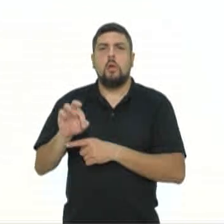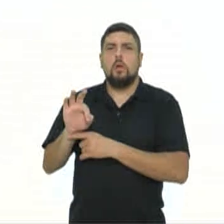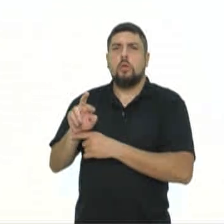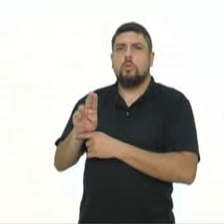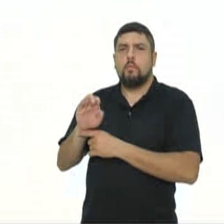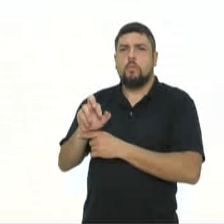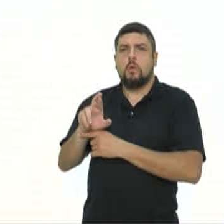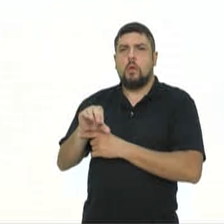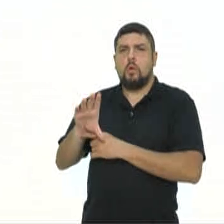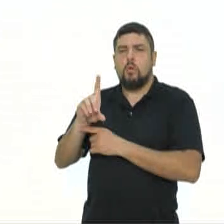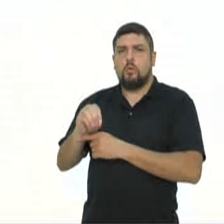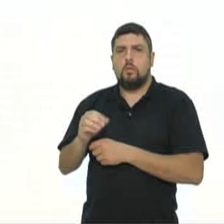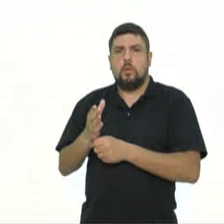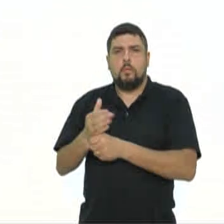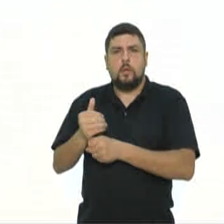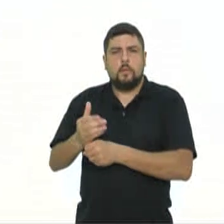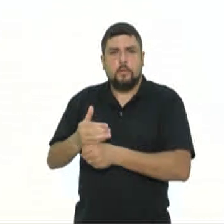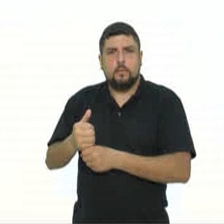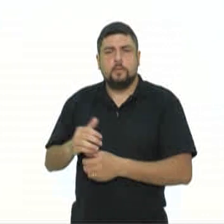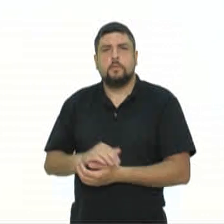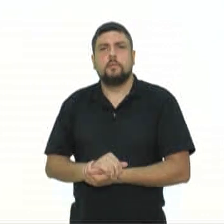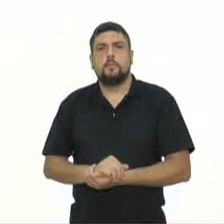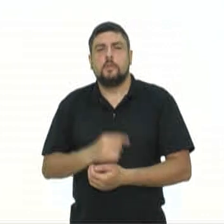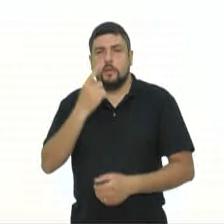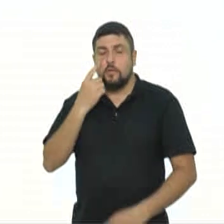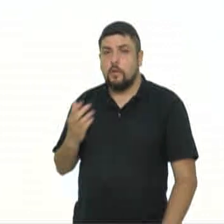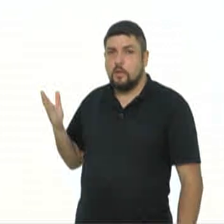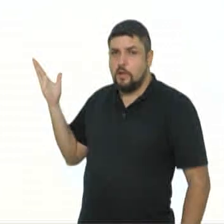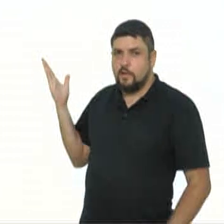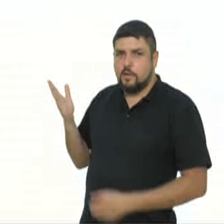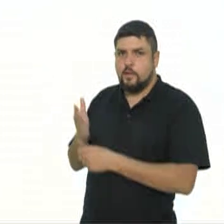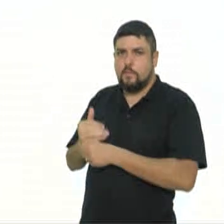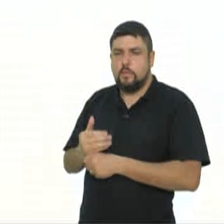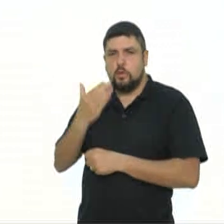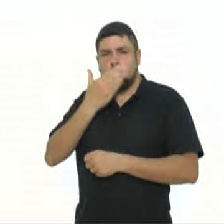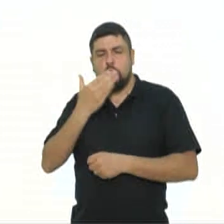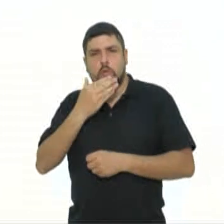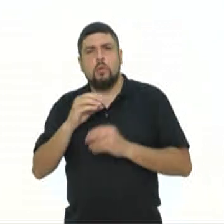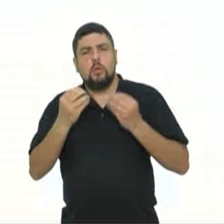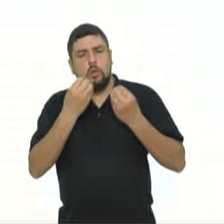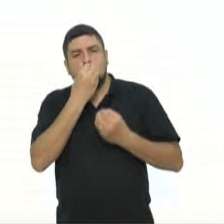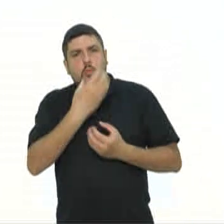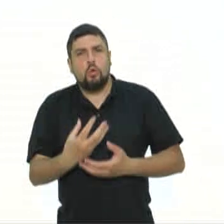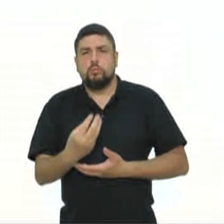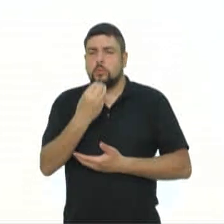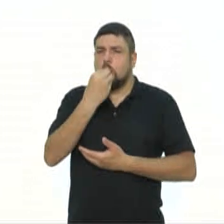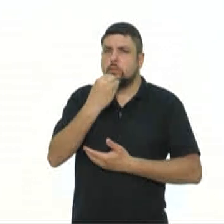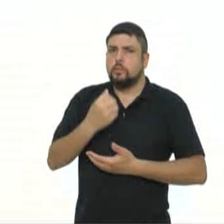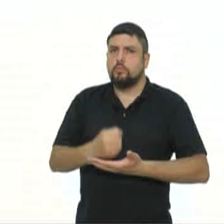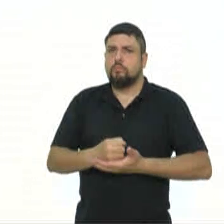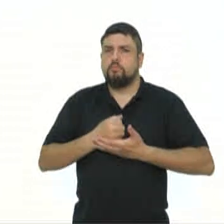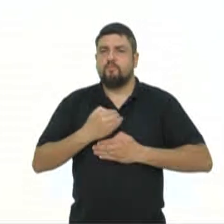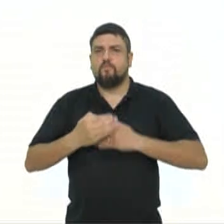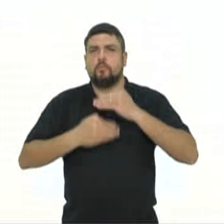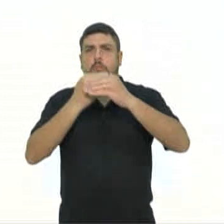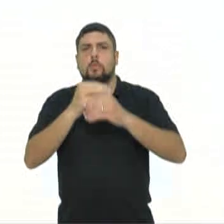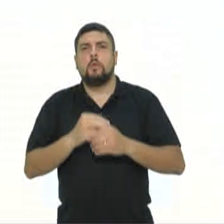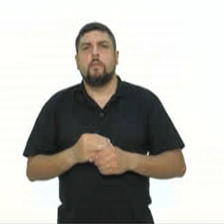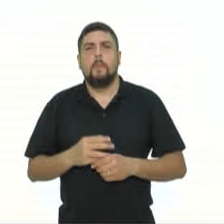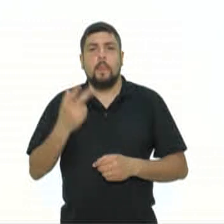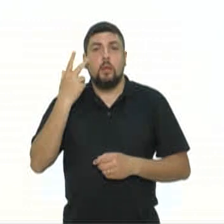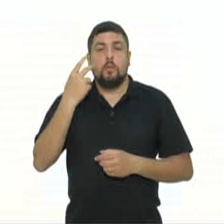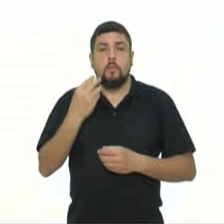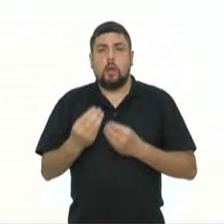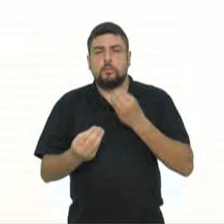dieta saudável. Olha a batatinha doce. Ricos em nutrientes e ótimas opções de acompanhamento, ou mesmo de prato principal de uma refeição. Os